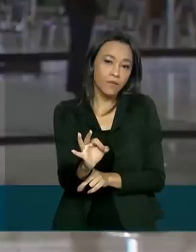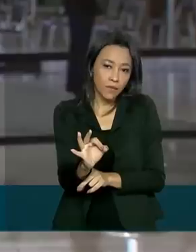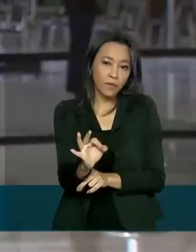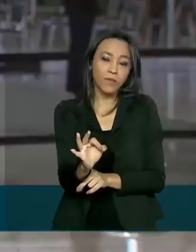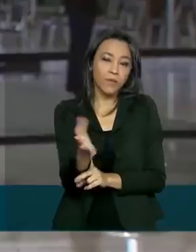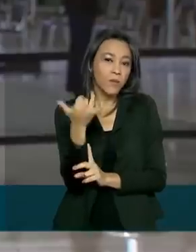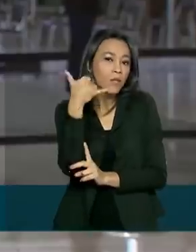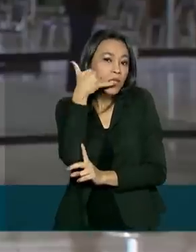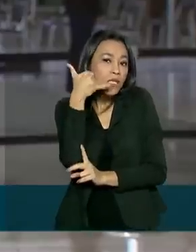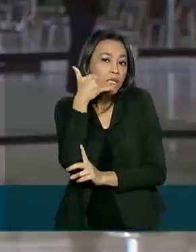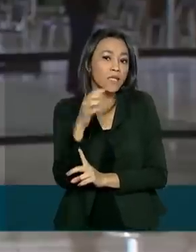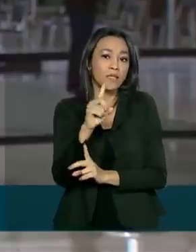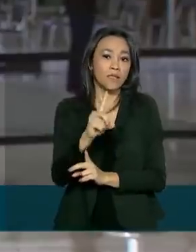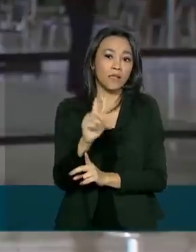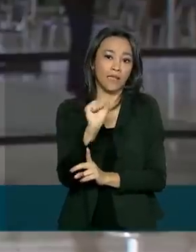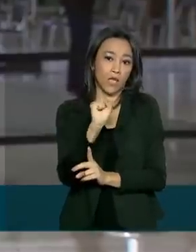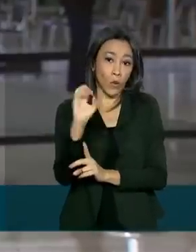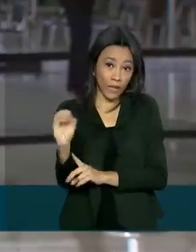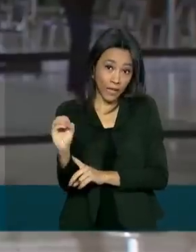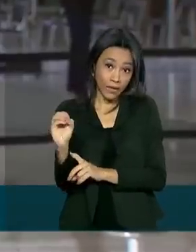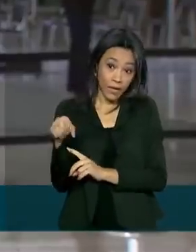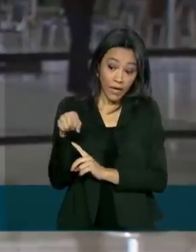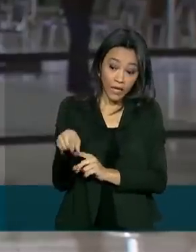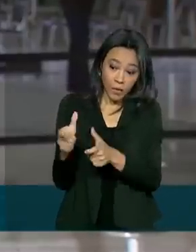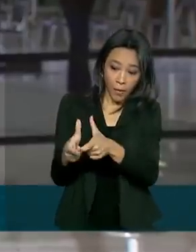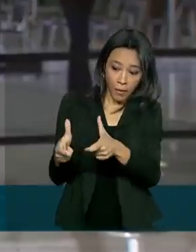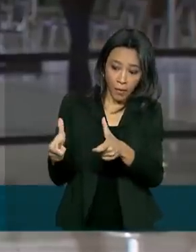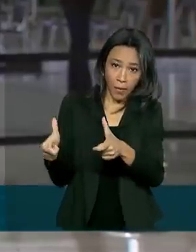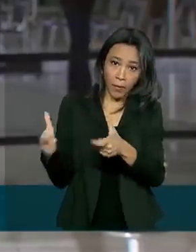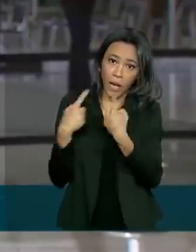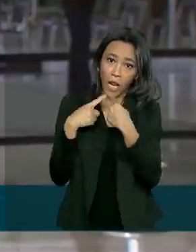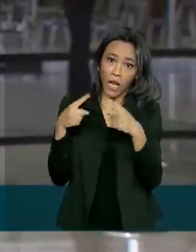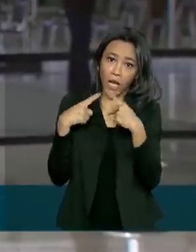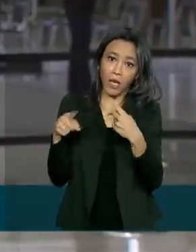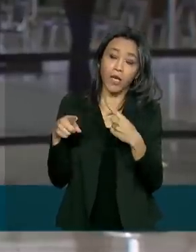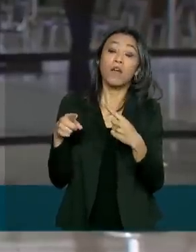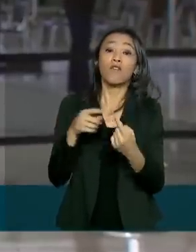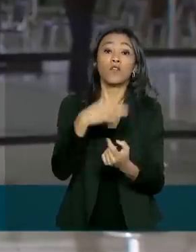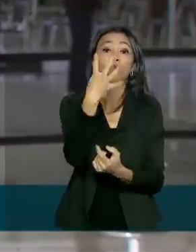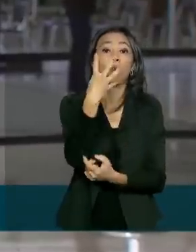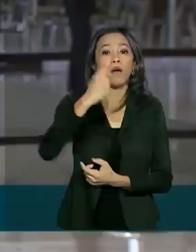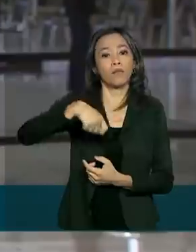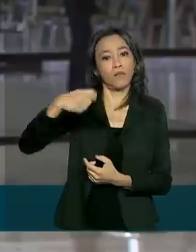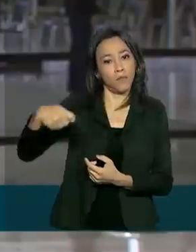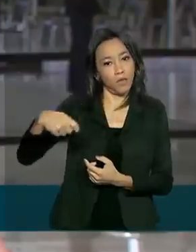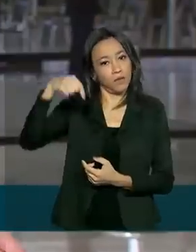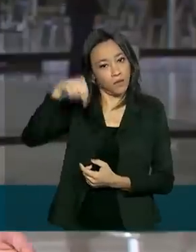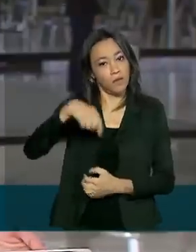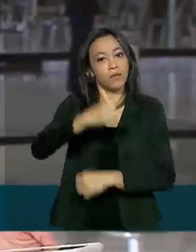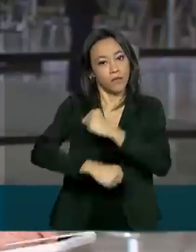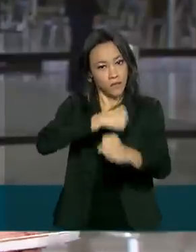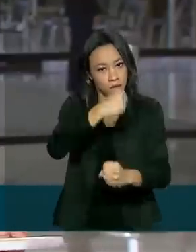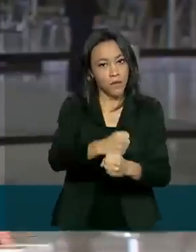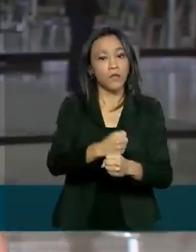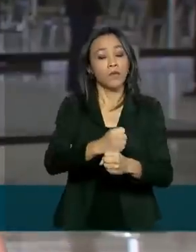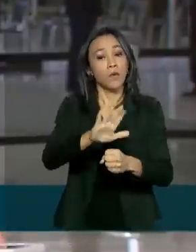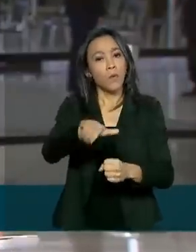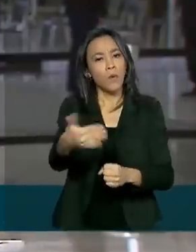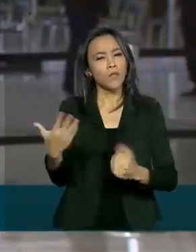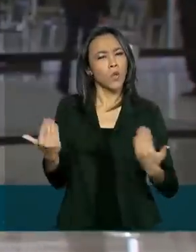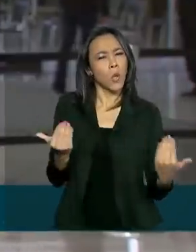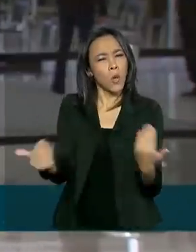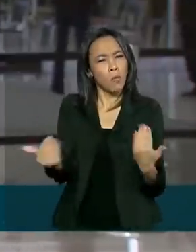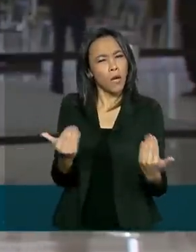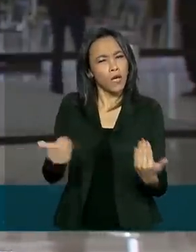Ligue 180. Esse crescimento, ele foi verificado nos primeiros quatro meses de 2020, quando nós comparamos